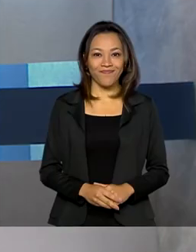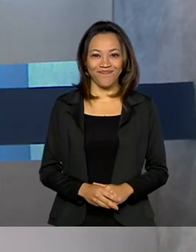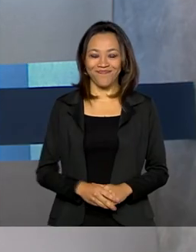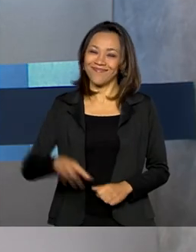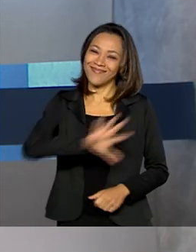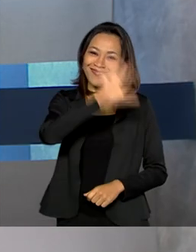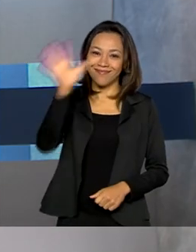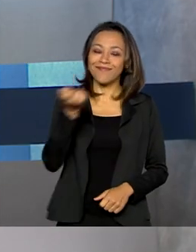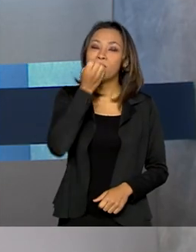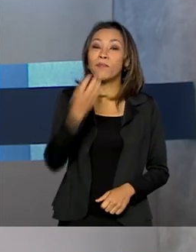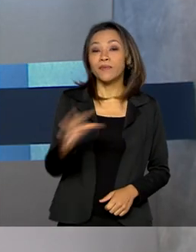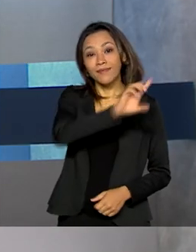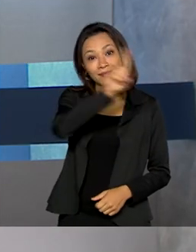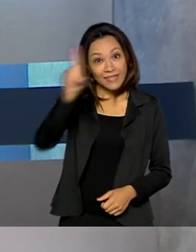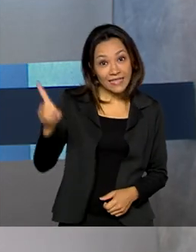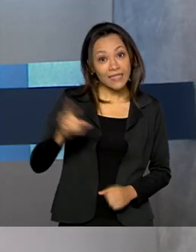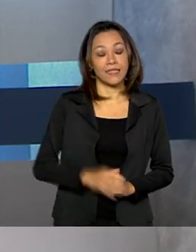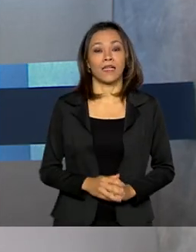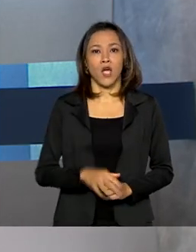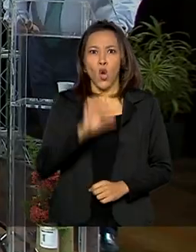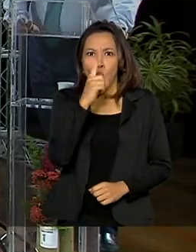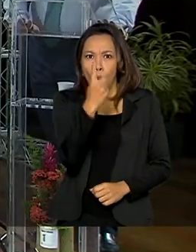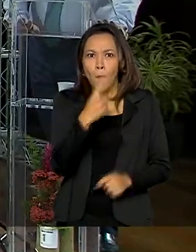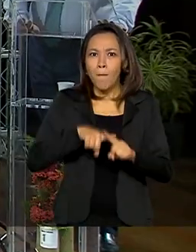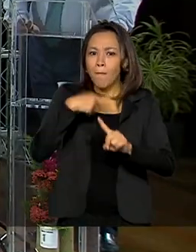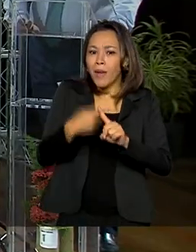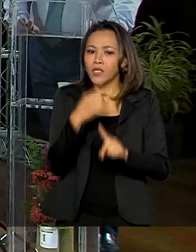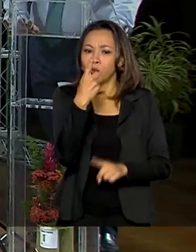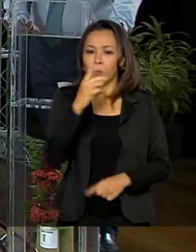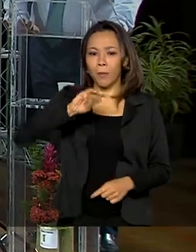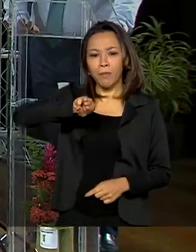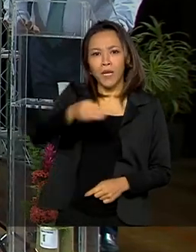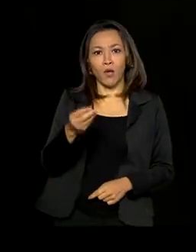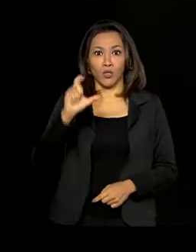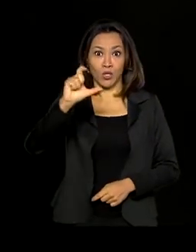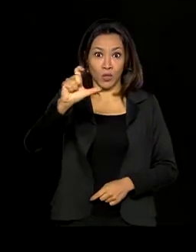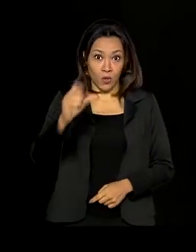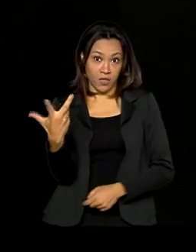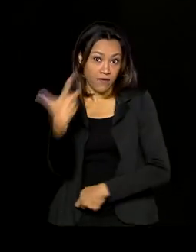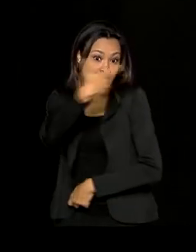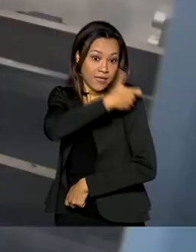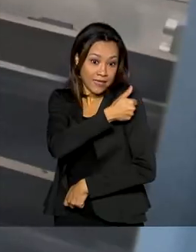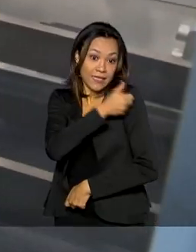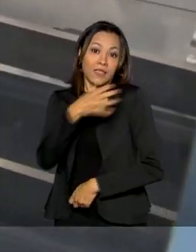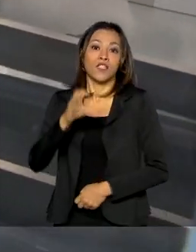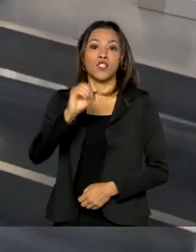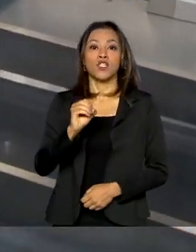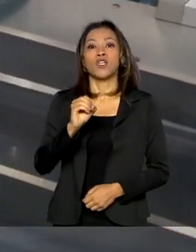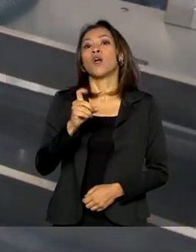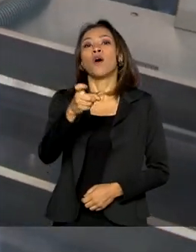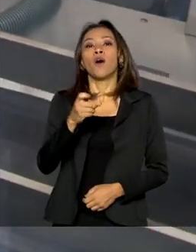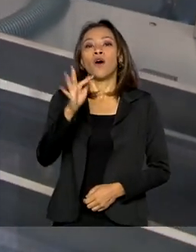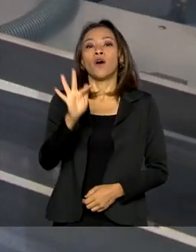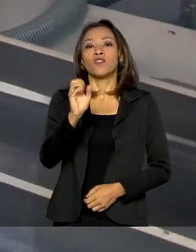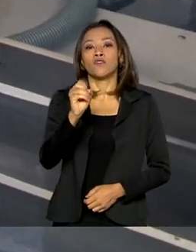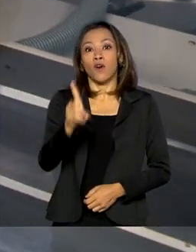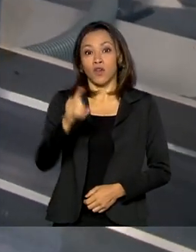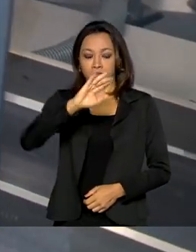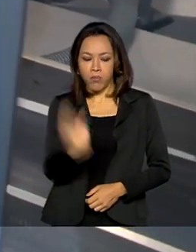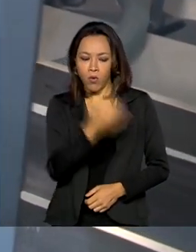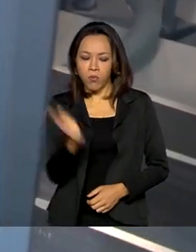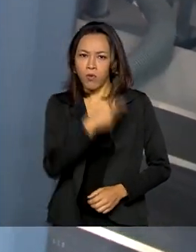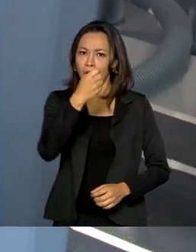Olá, bom dia! Mais de um milhão de doses da vacina da AstraZeneca Oxford produzidas na Fiocruz